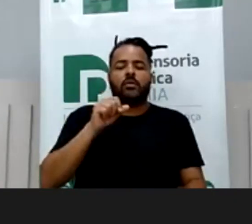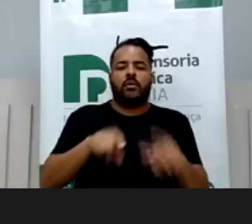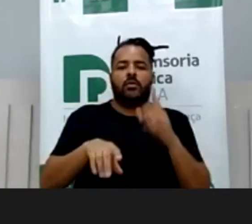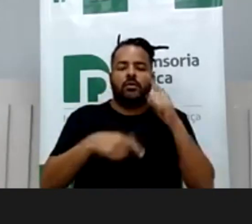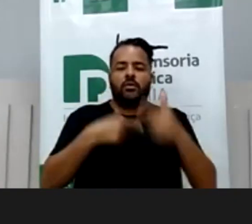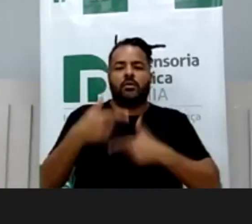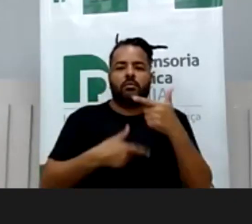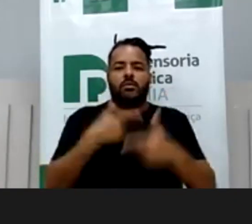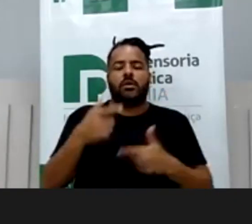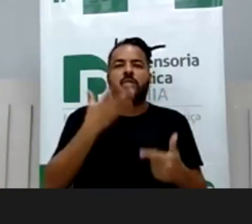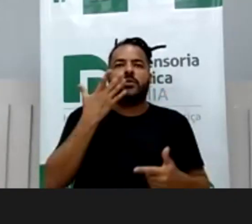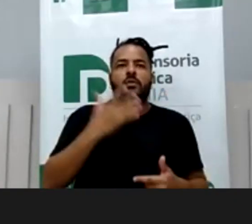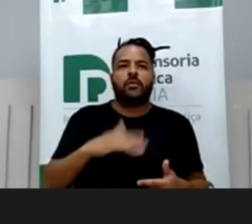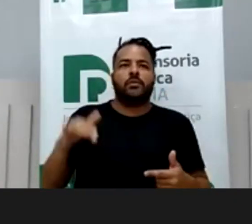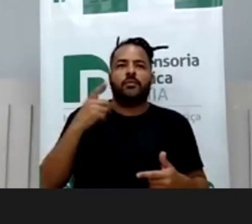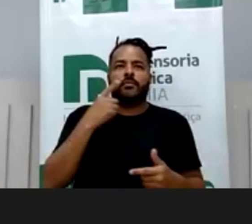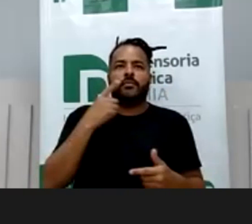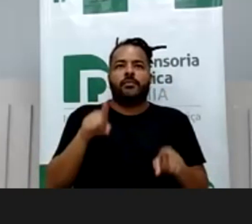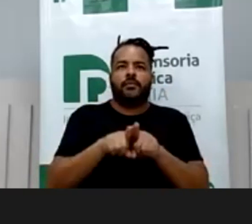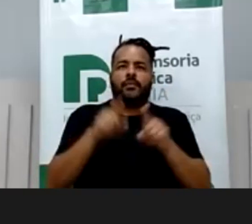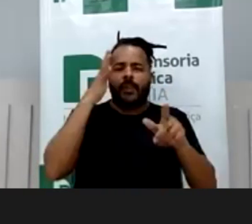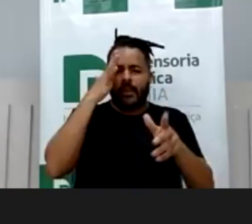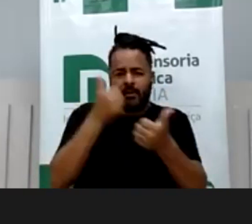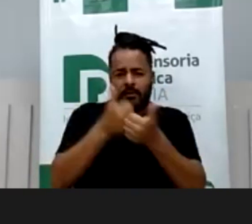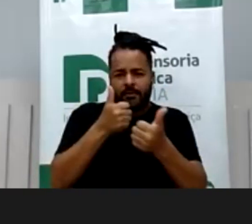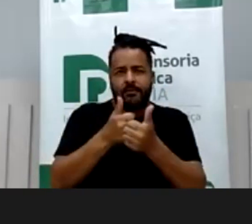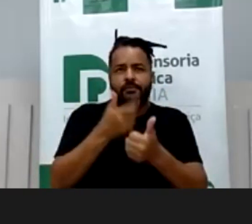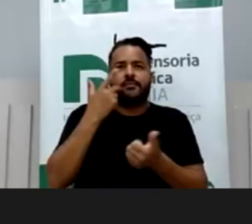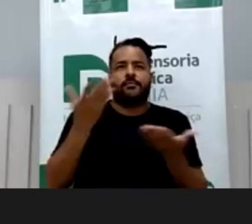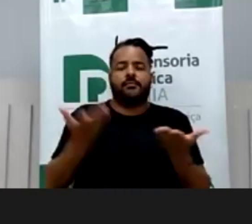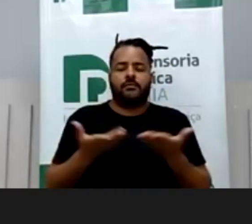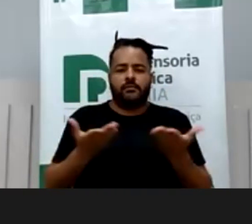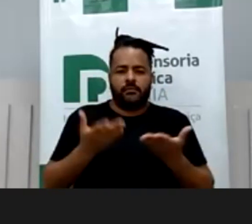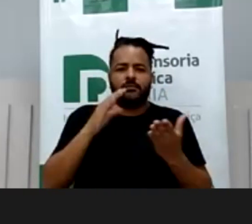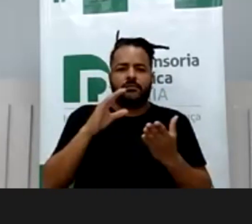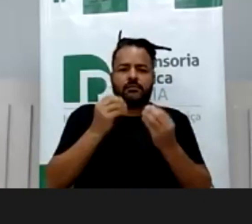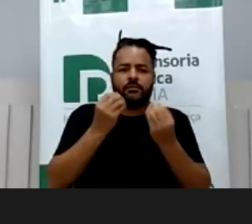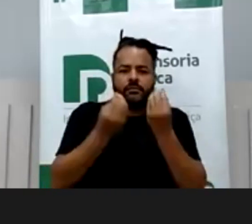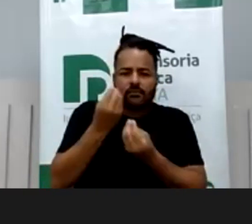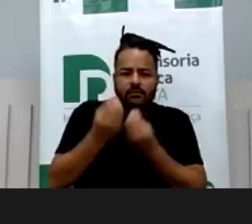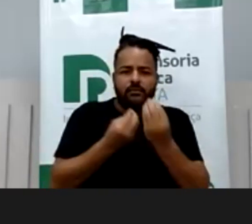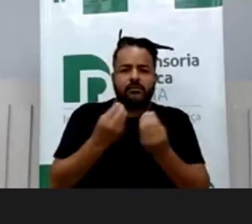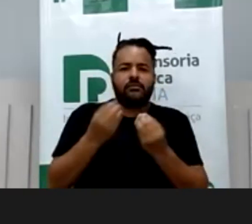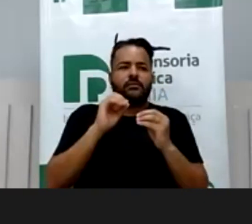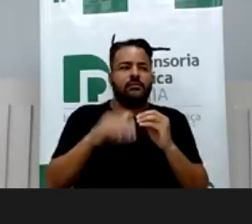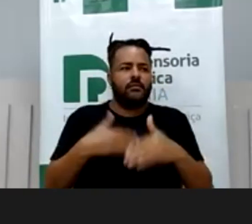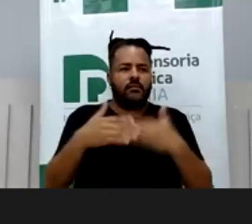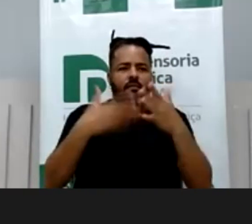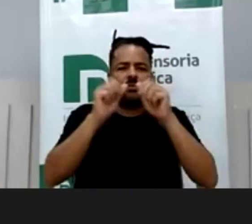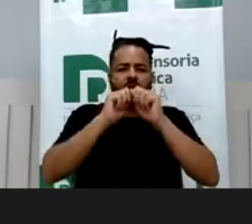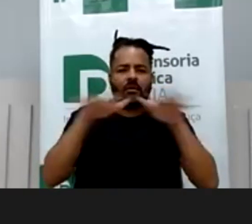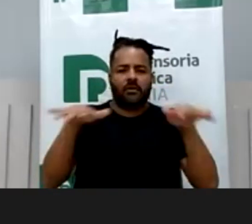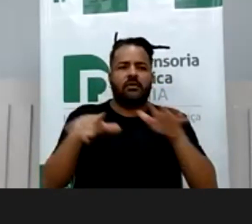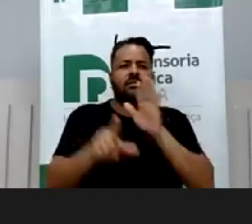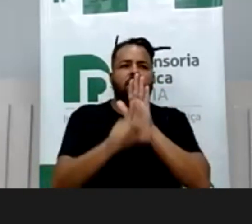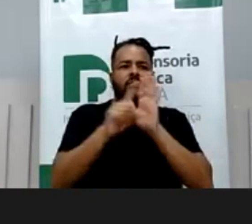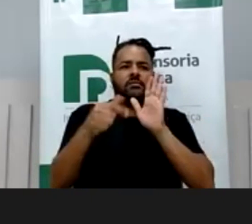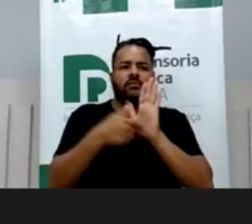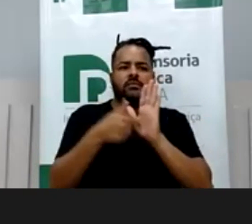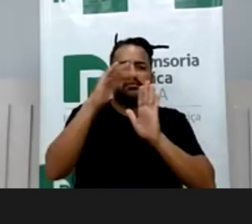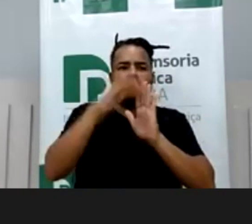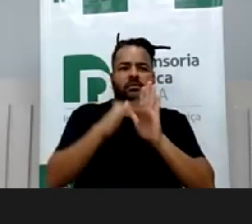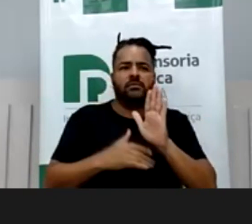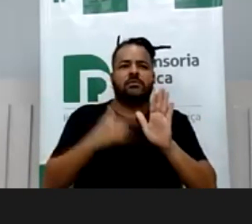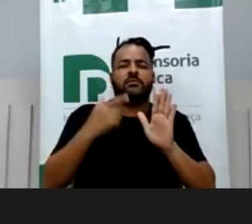e ele traz essas reflexões, aí é muito do charity comercial, como é a gente pode avançar na legislação